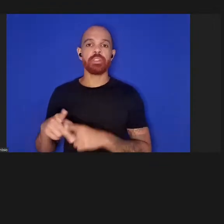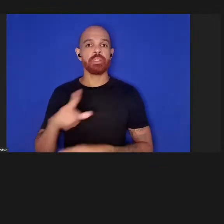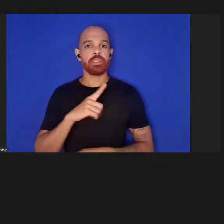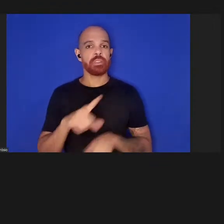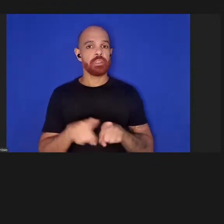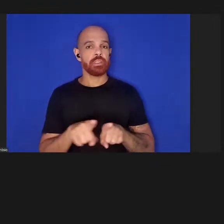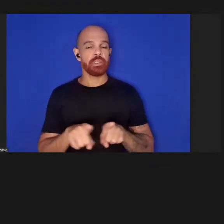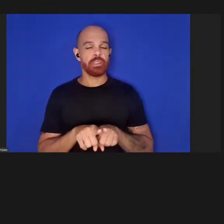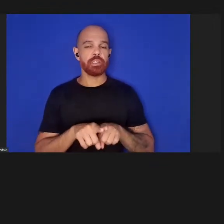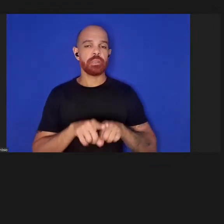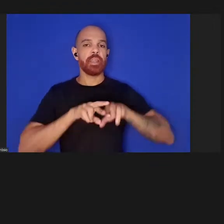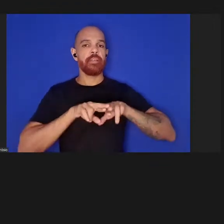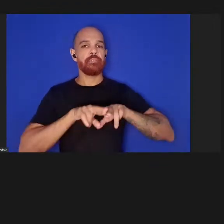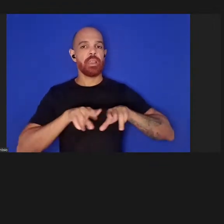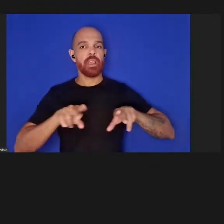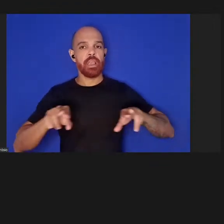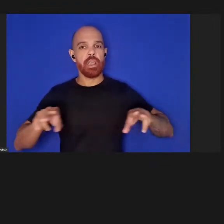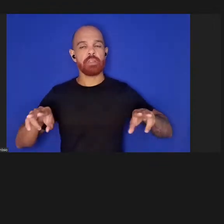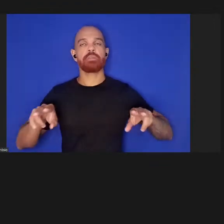série de